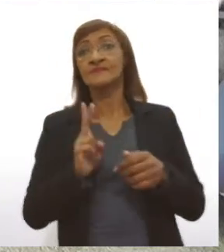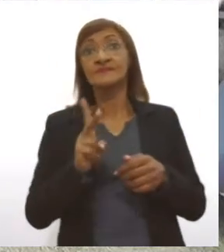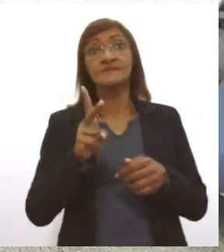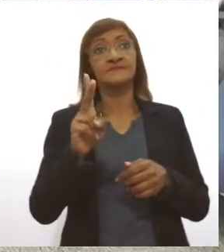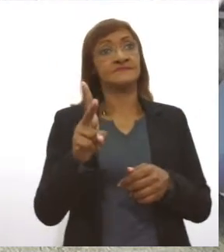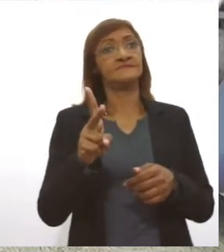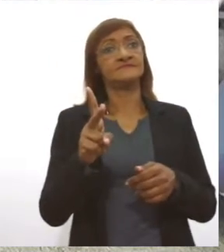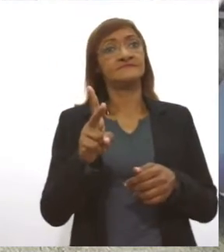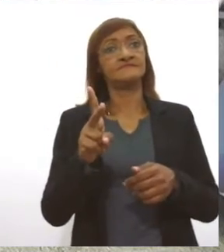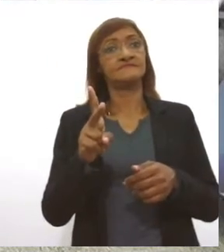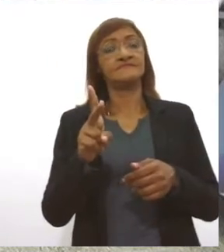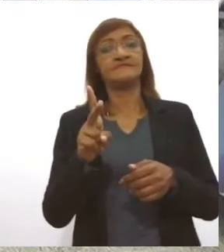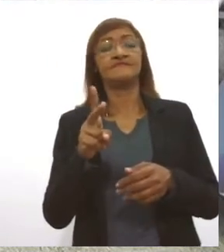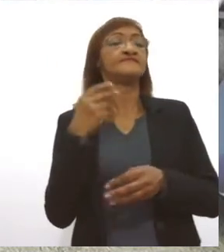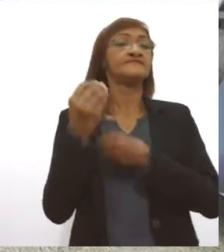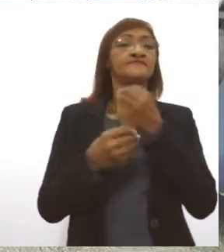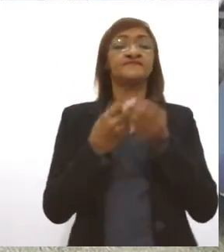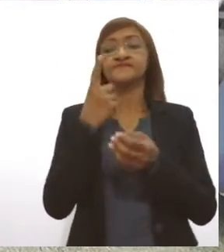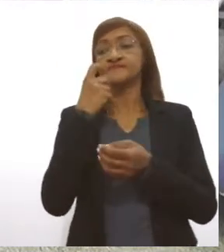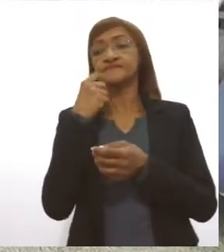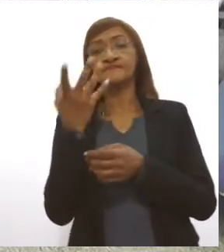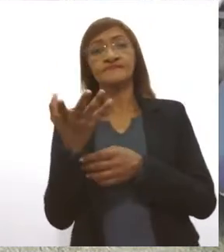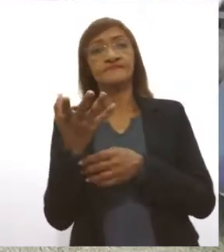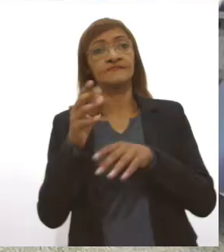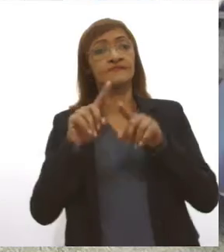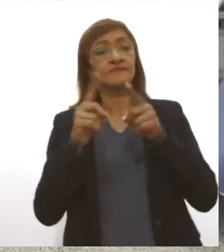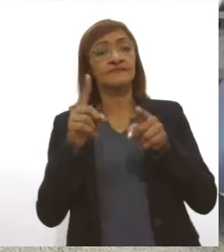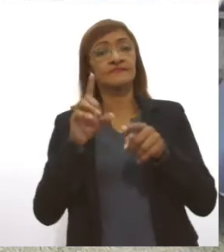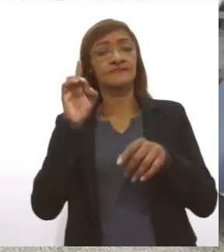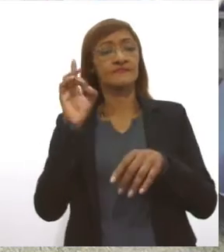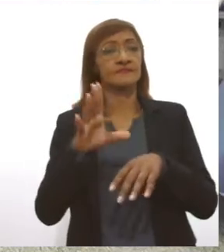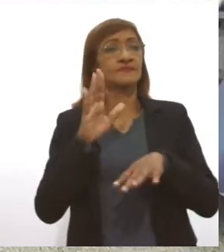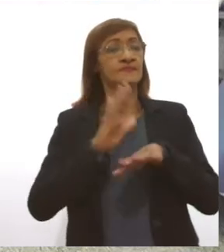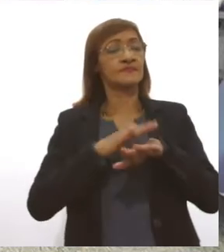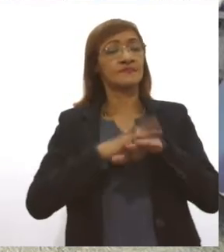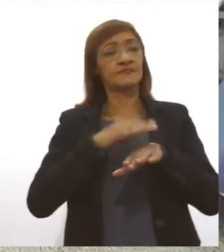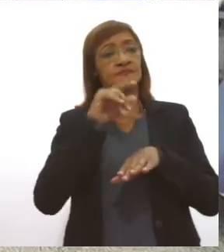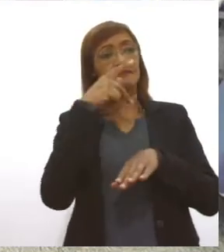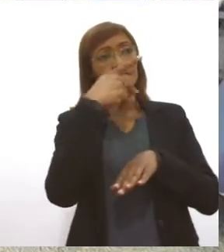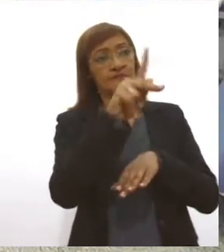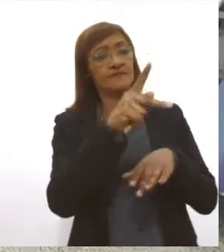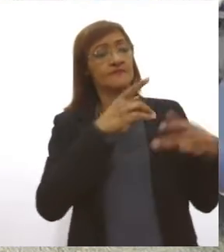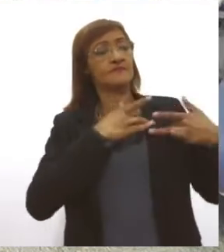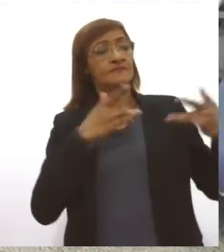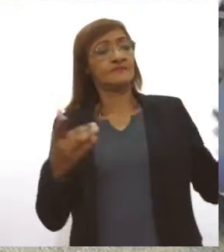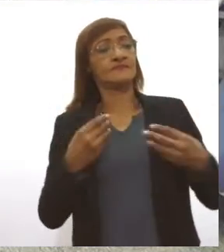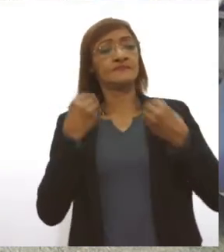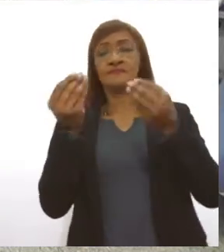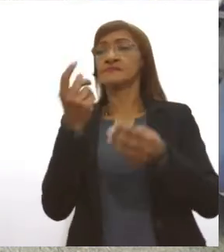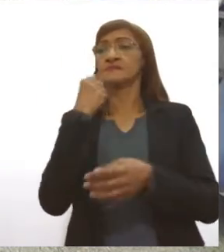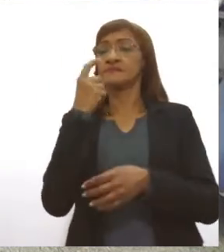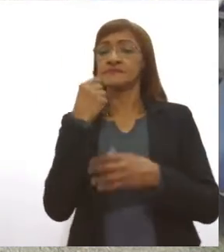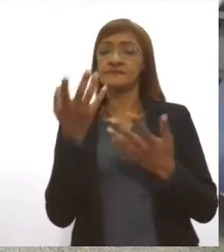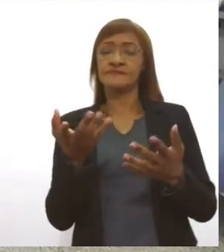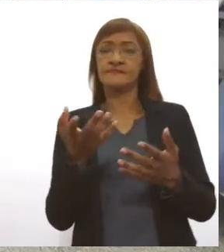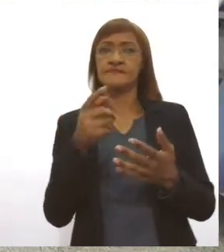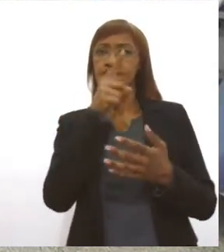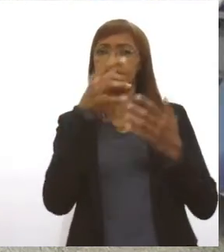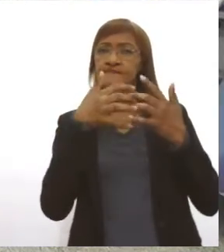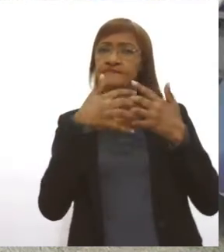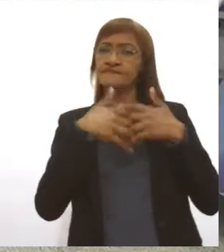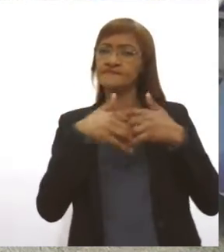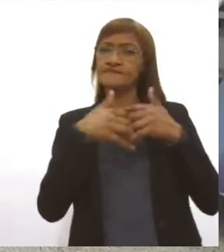hemácia, e esses são produtos que só podem ser produzidos a partir da sua doação de sangue. Então, reflita sobre isso